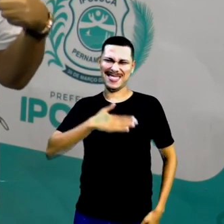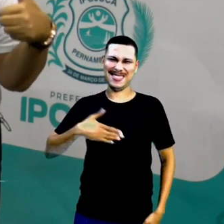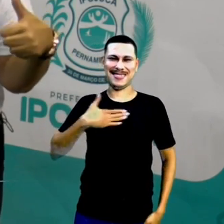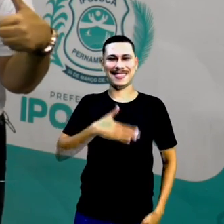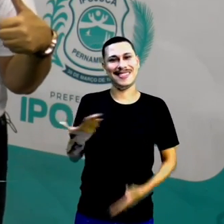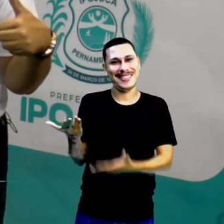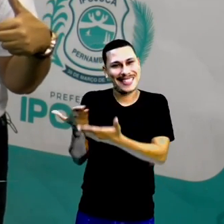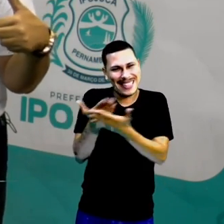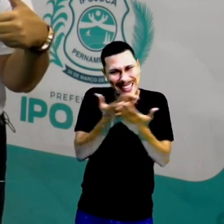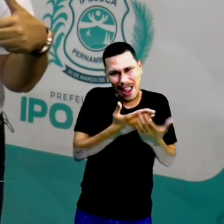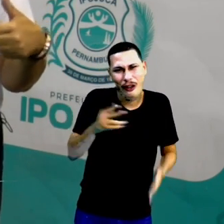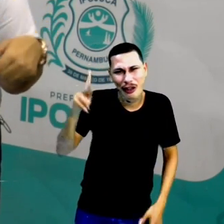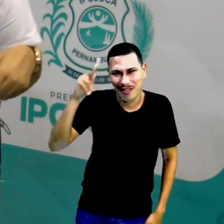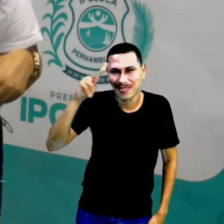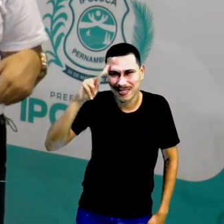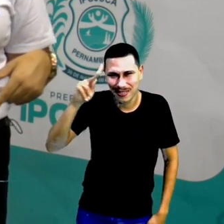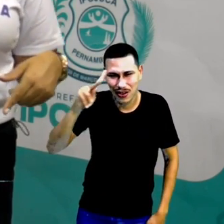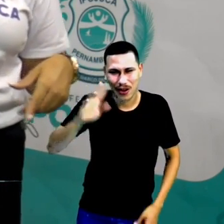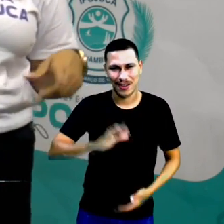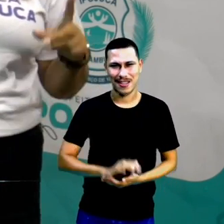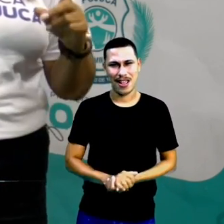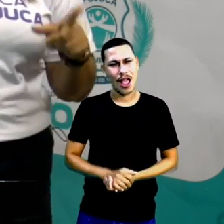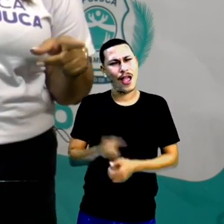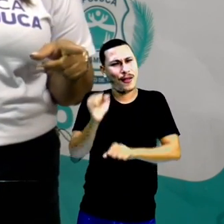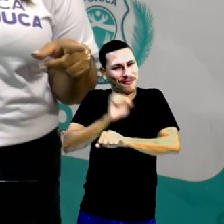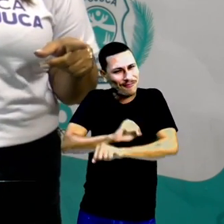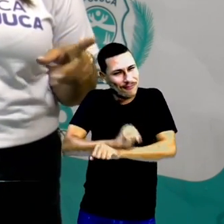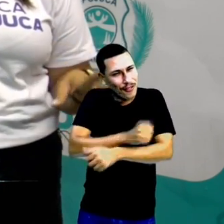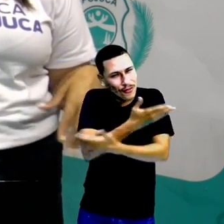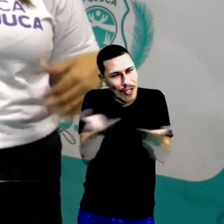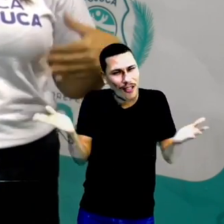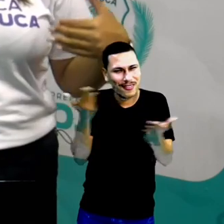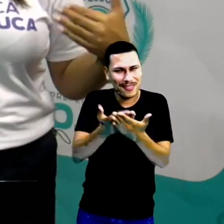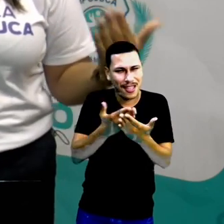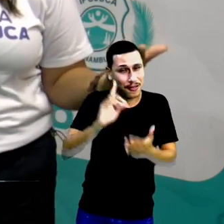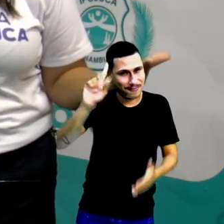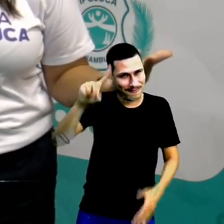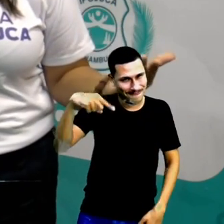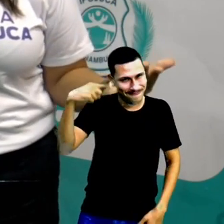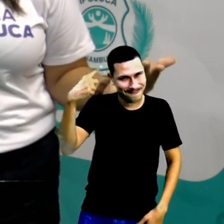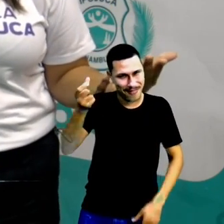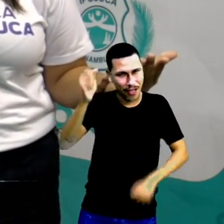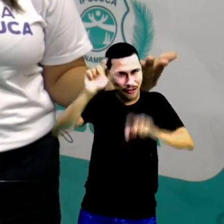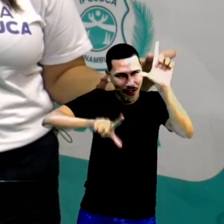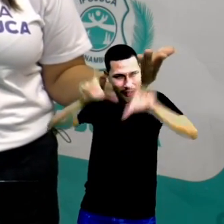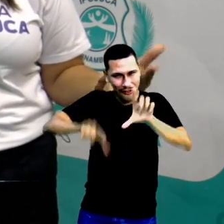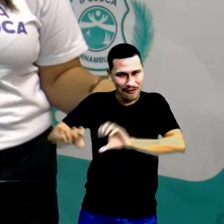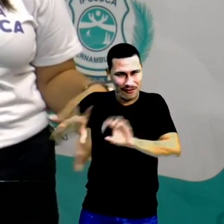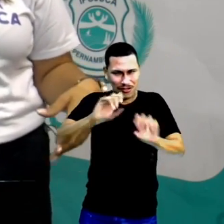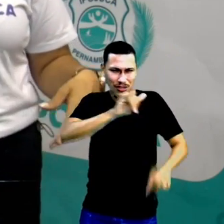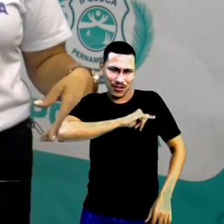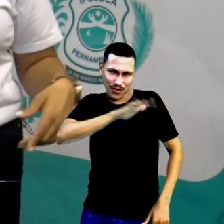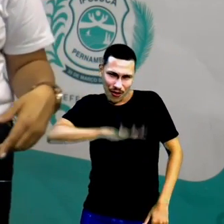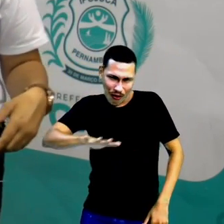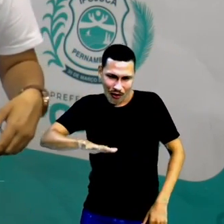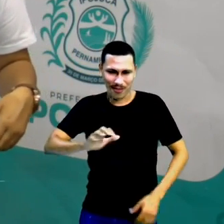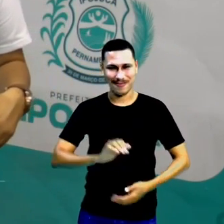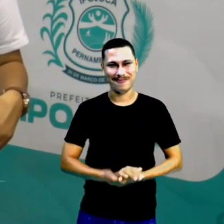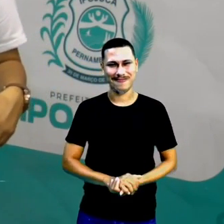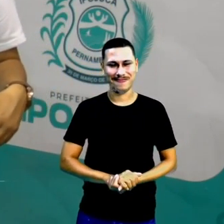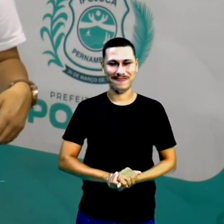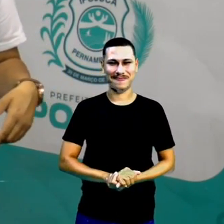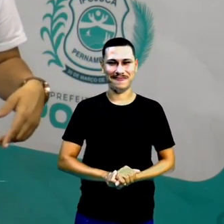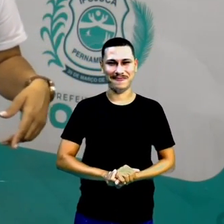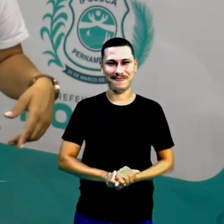nossa historinha. Tiaíma, guarda você no TV Educa e Pojuca na nossa